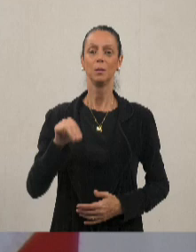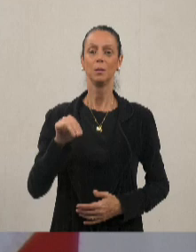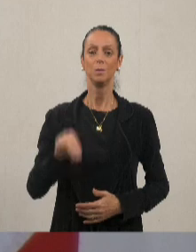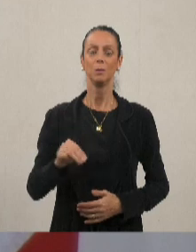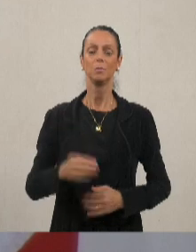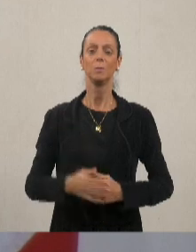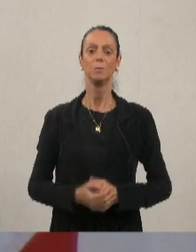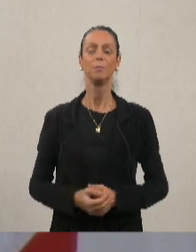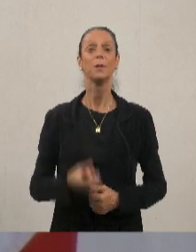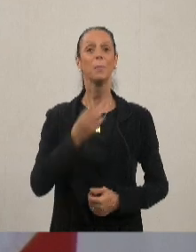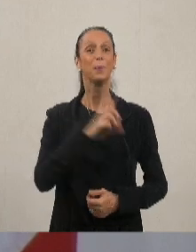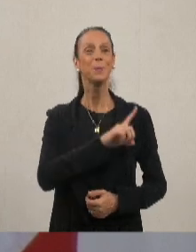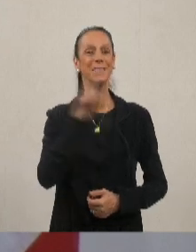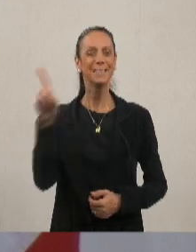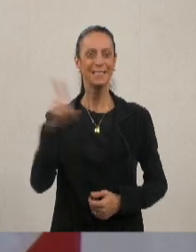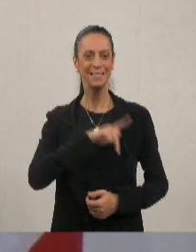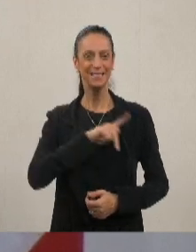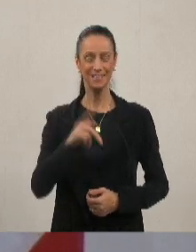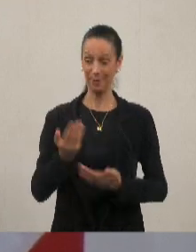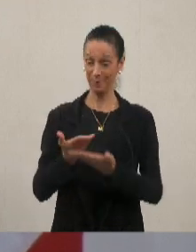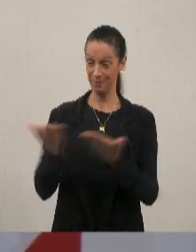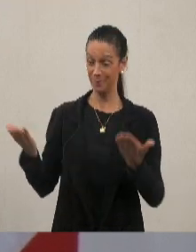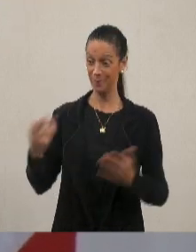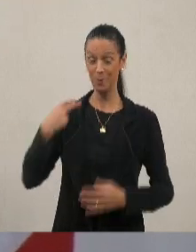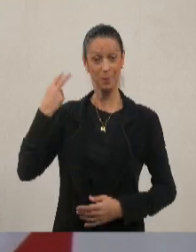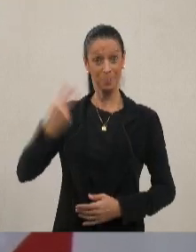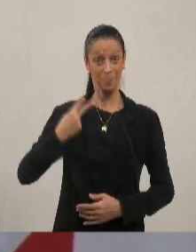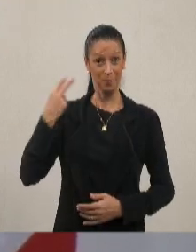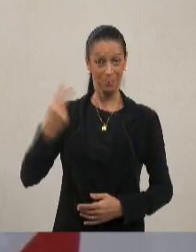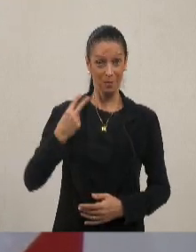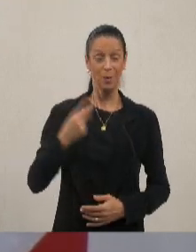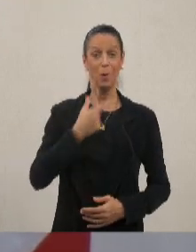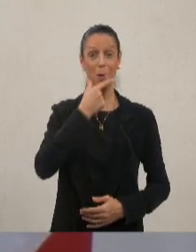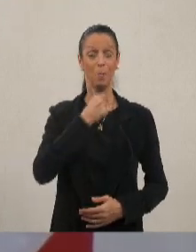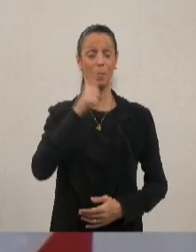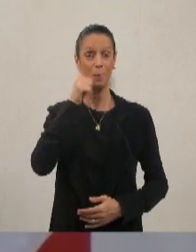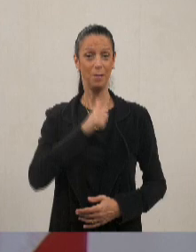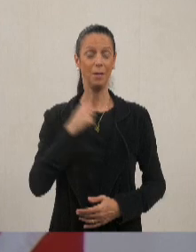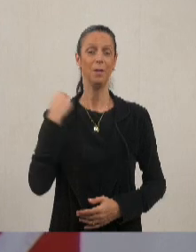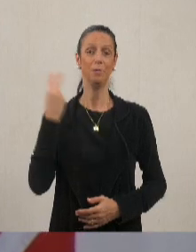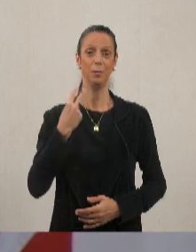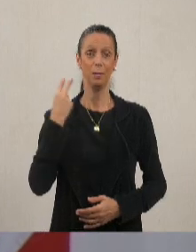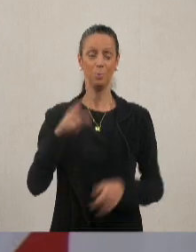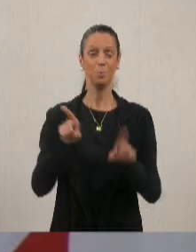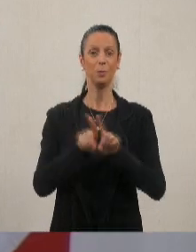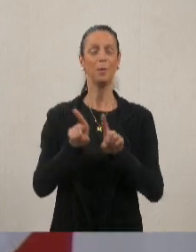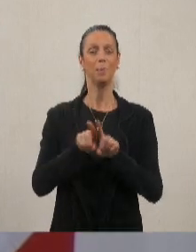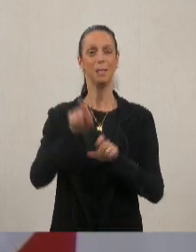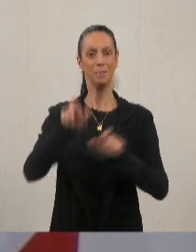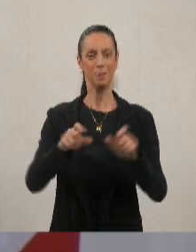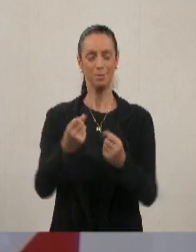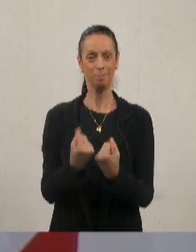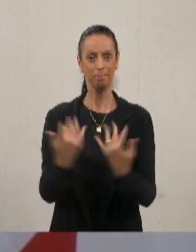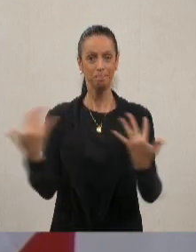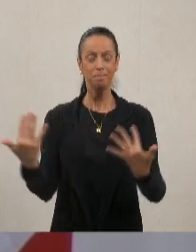Bom dia, senhor presidente, bom dia, senhores vereadores, vereadoras, pessoal da plateia, pessoal que nos acompanhe aí.